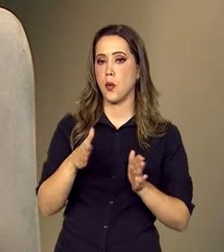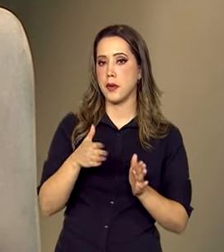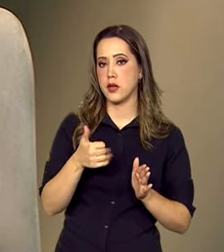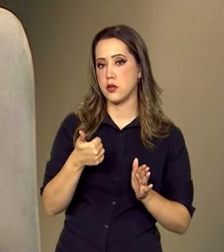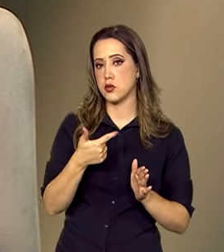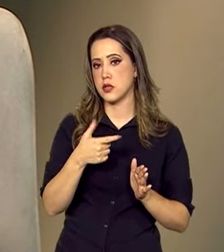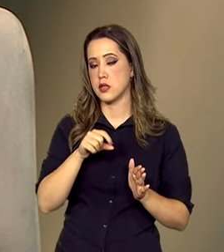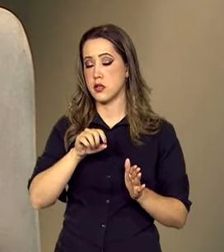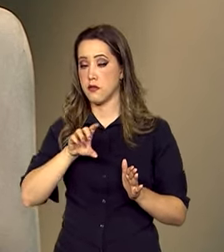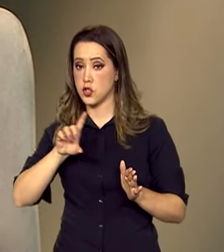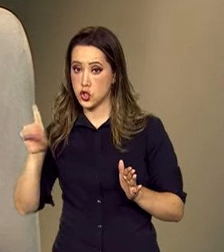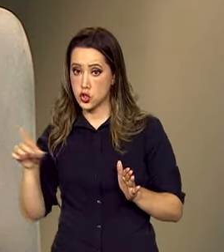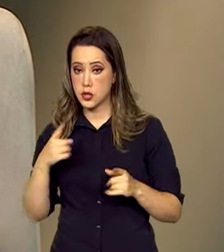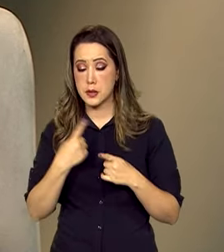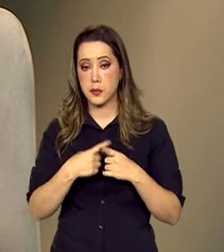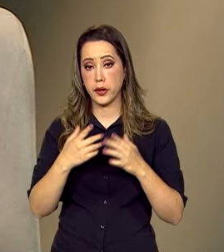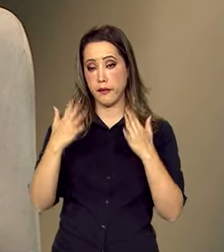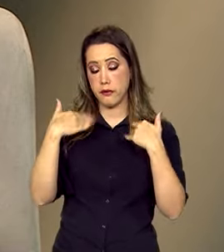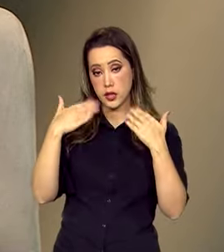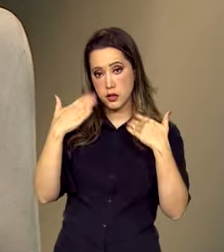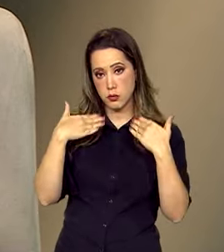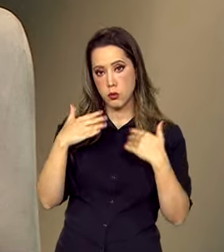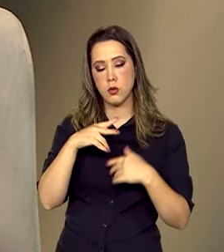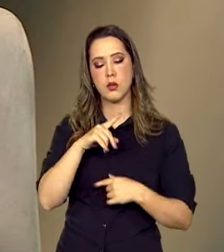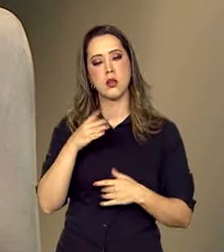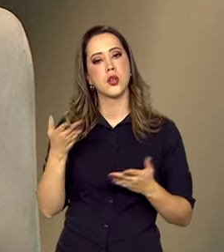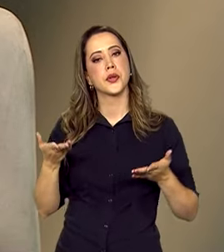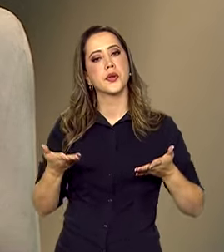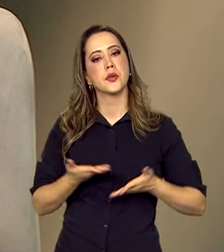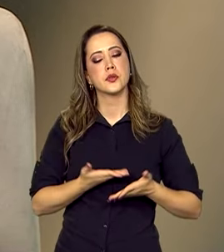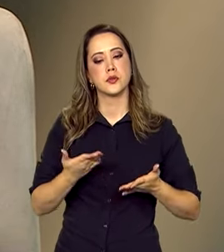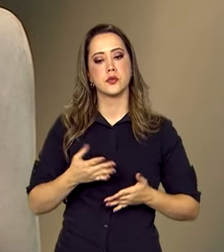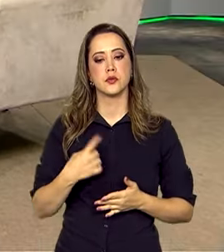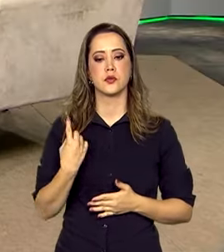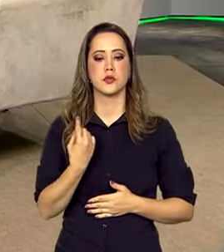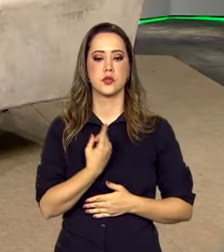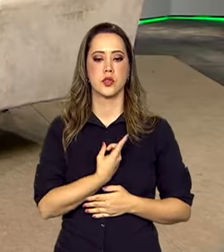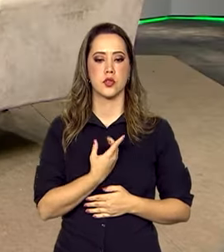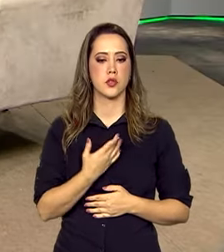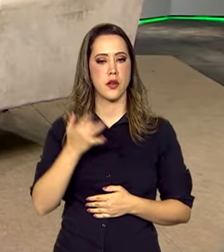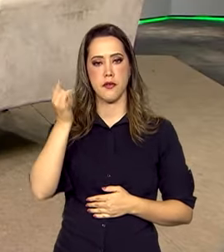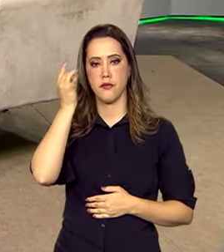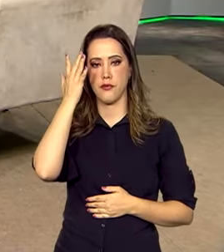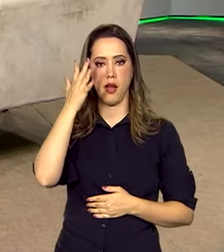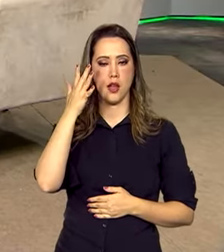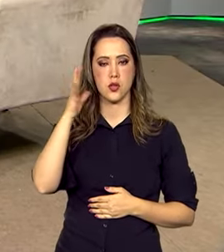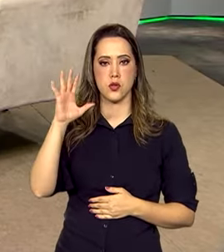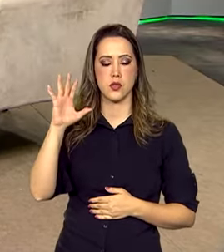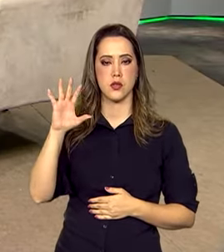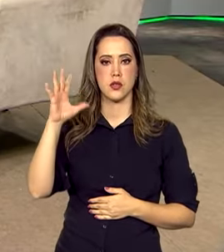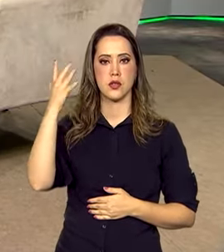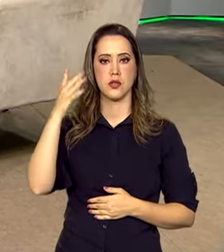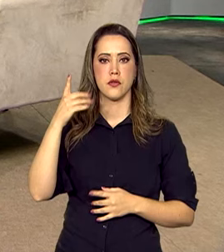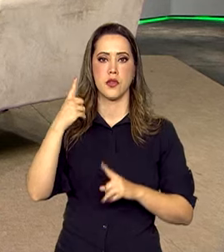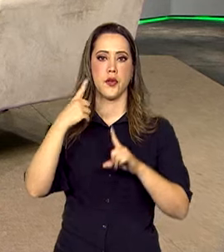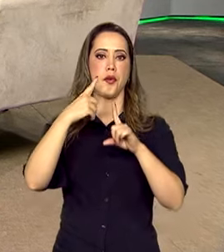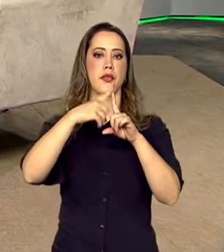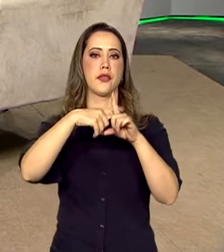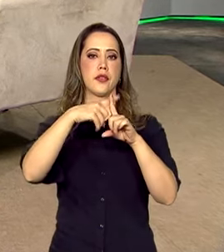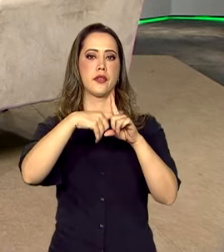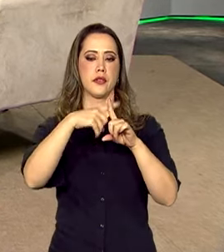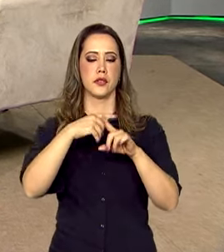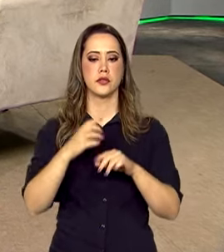por conta do verão, né? Hoje em dia não é mais tão fácil prever a temperatura. ondas de calor, né?